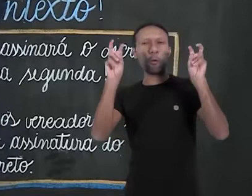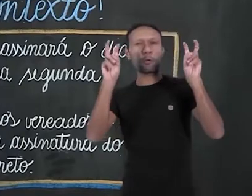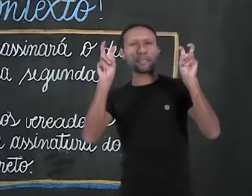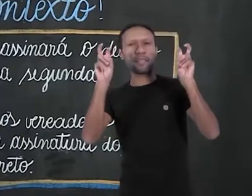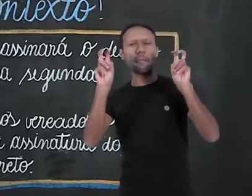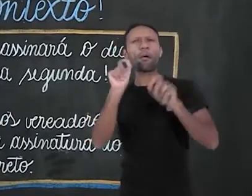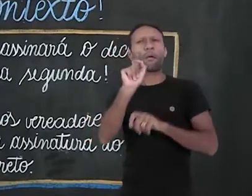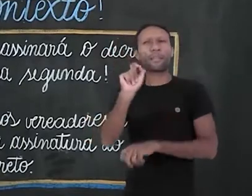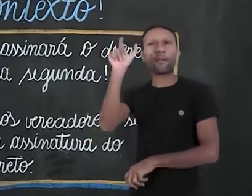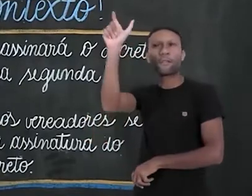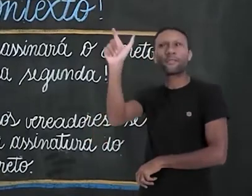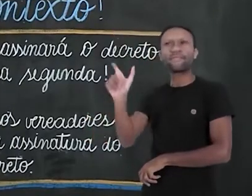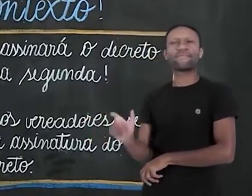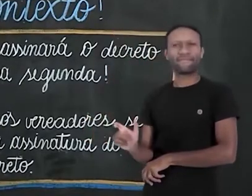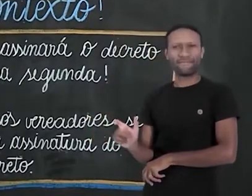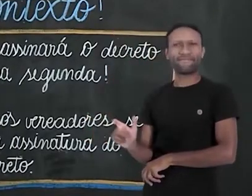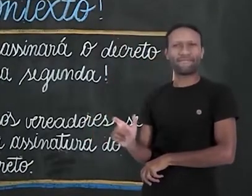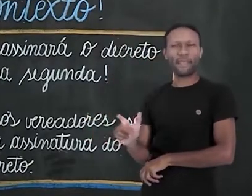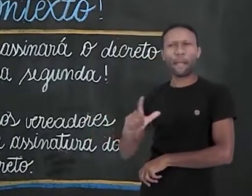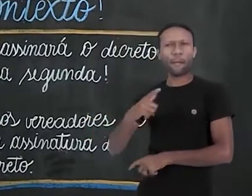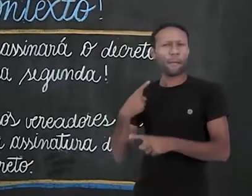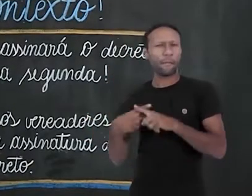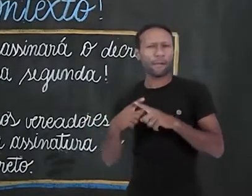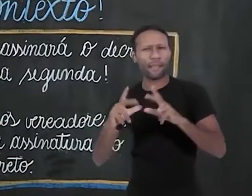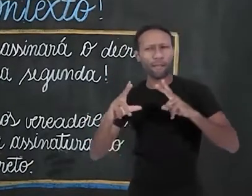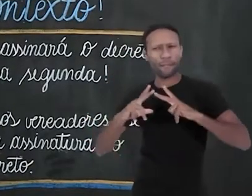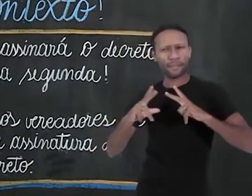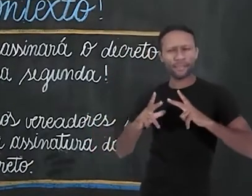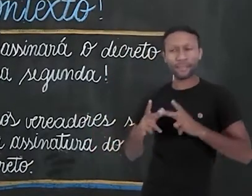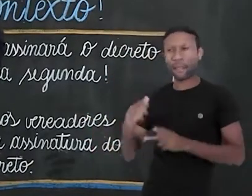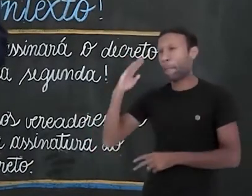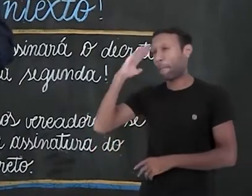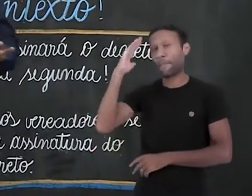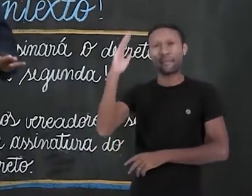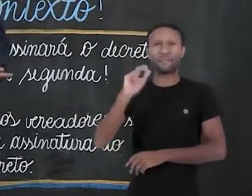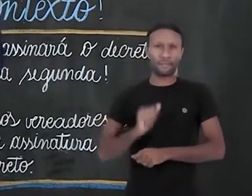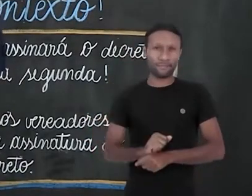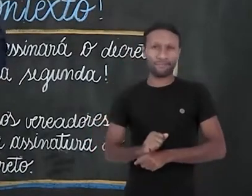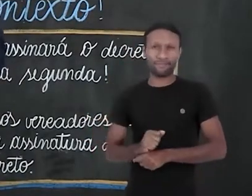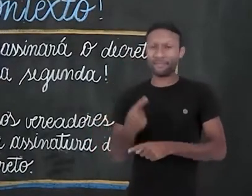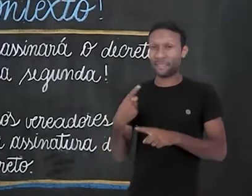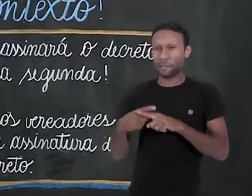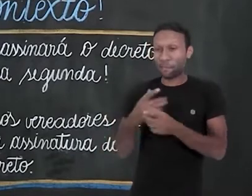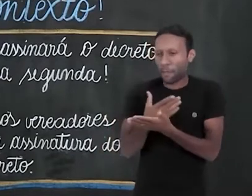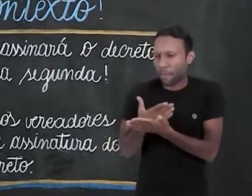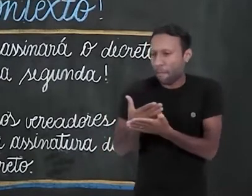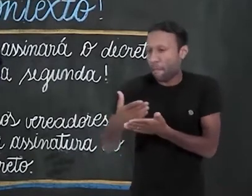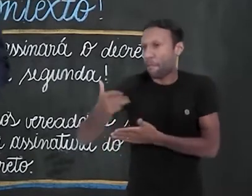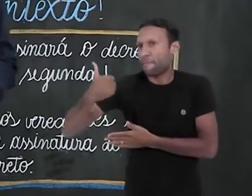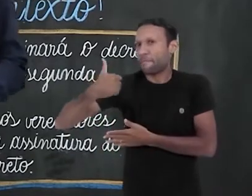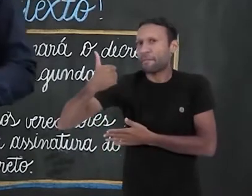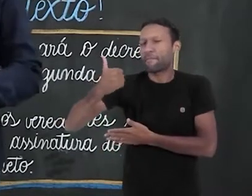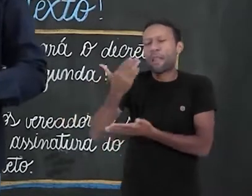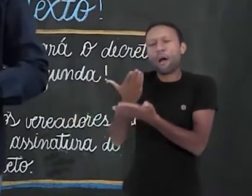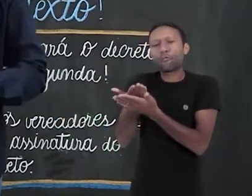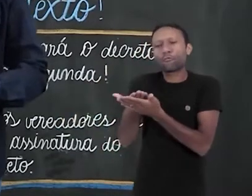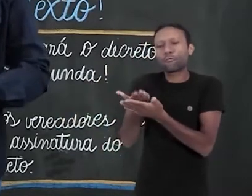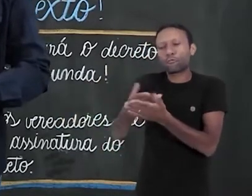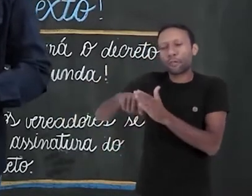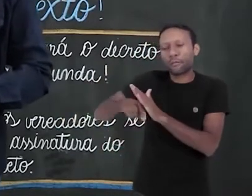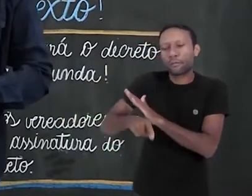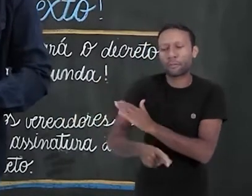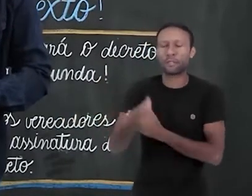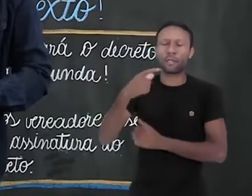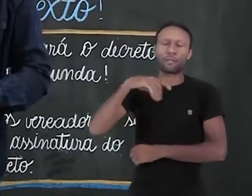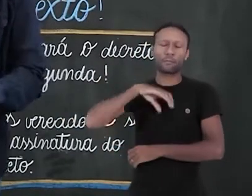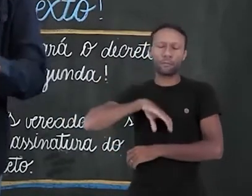sujeito, porque ele é tão particular, ele é tão essencial, ele é tão necessário, que ele o primeiro elemento que a gente estuda quando começa a se debruçar na área